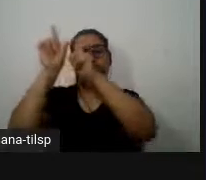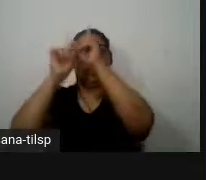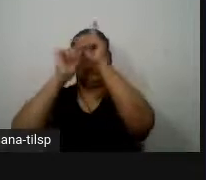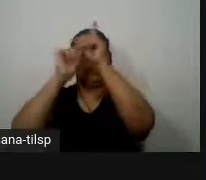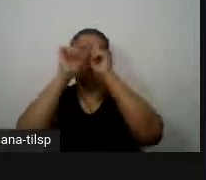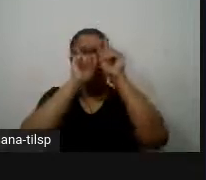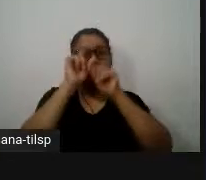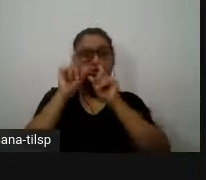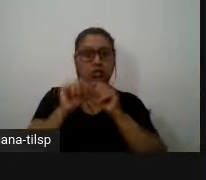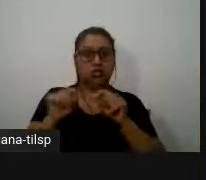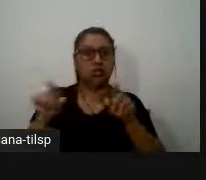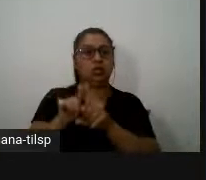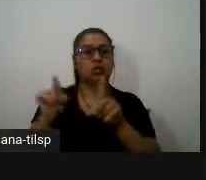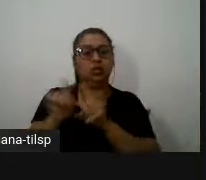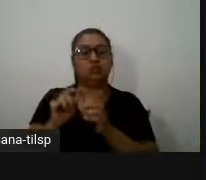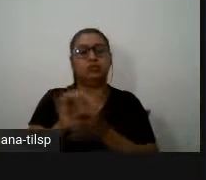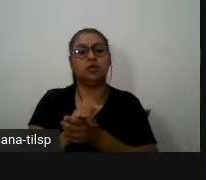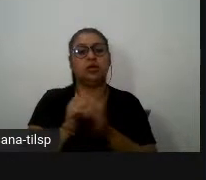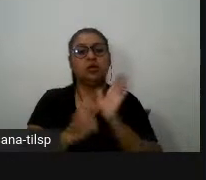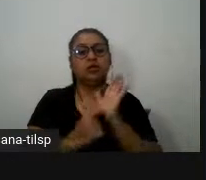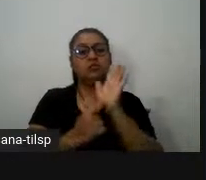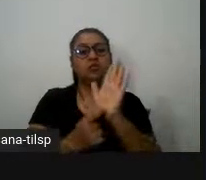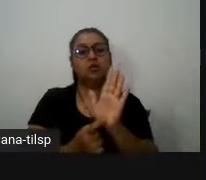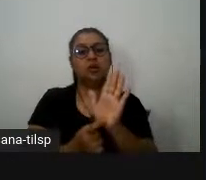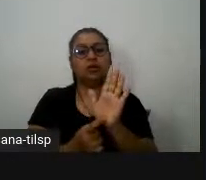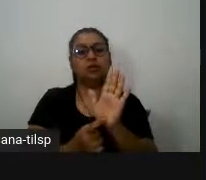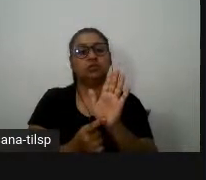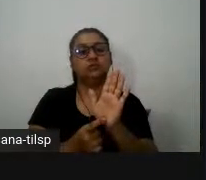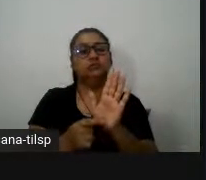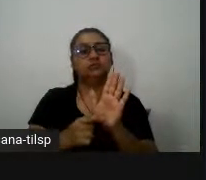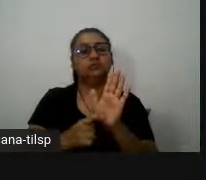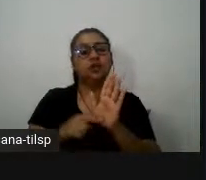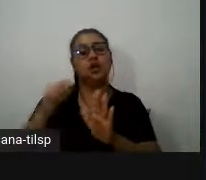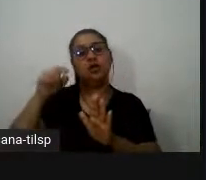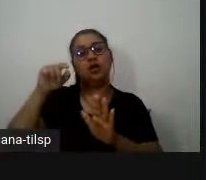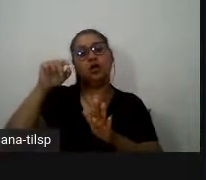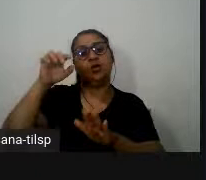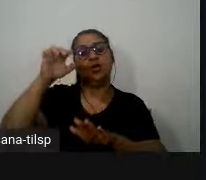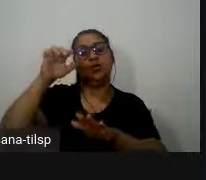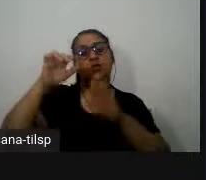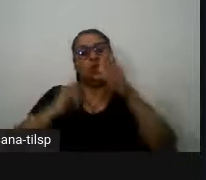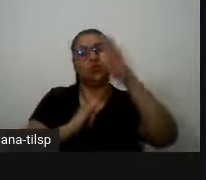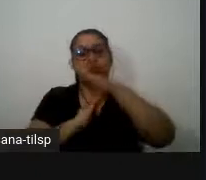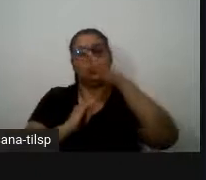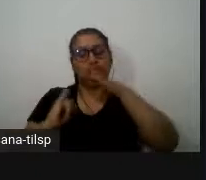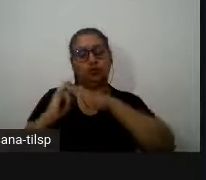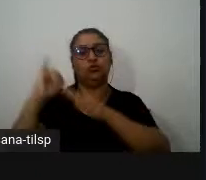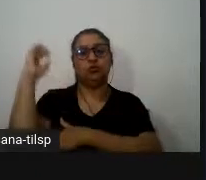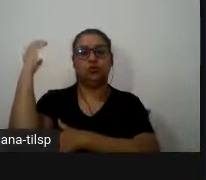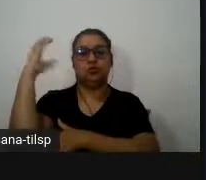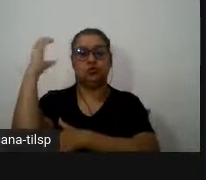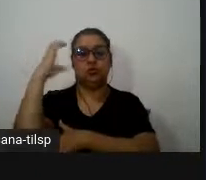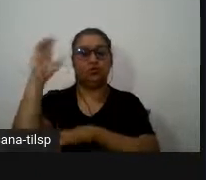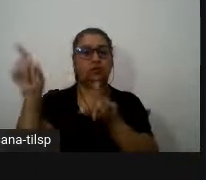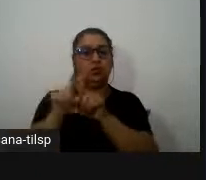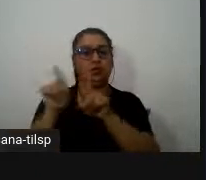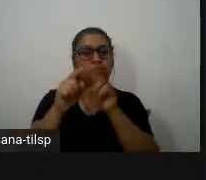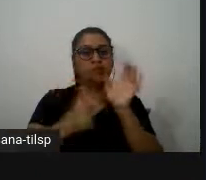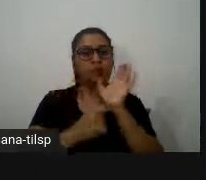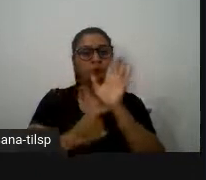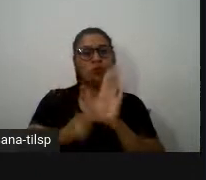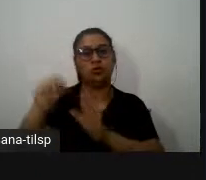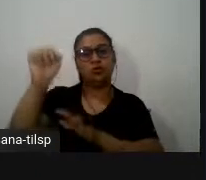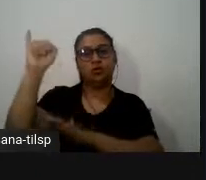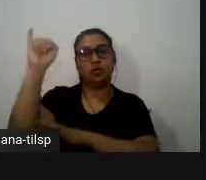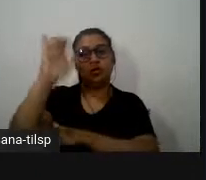pessoa do cultural e que assume aqui neste caso o estatuto de cientista vemos também uma articulação entre a imagem e o